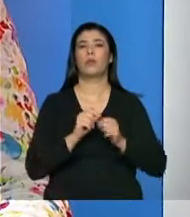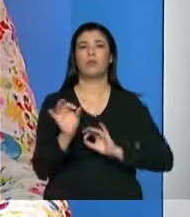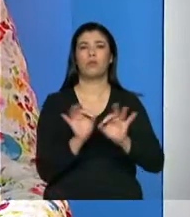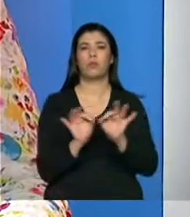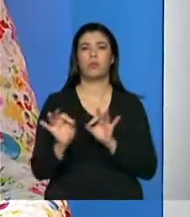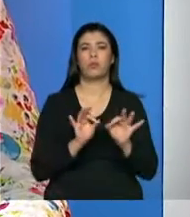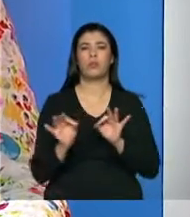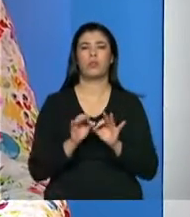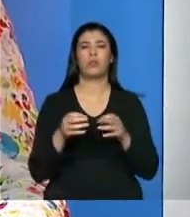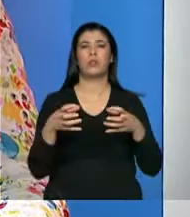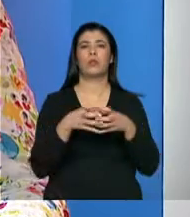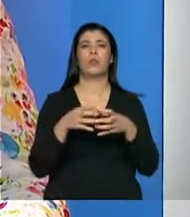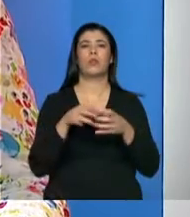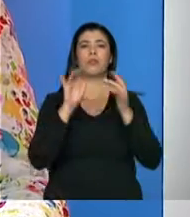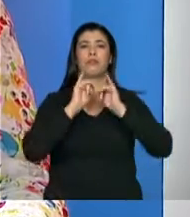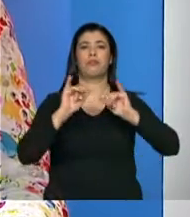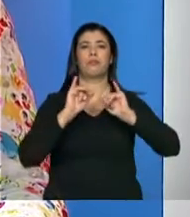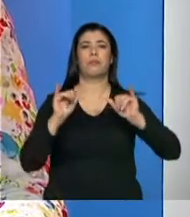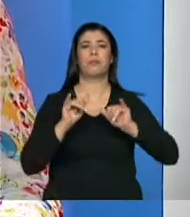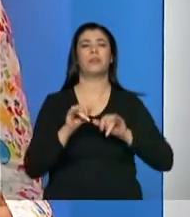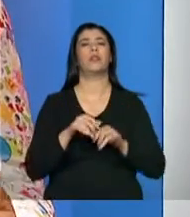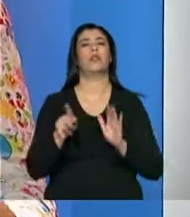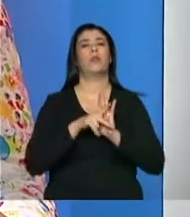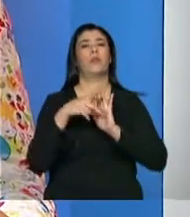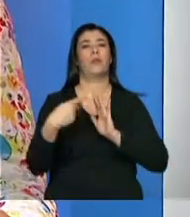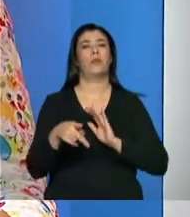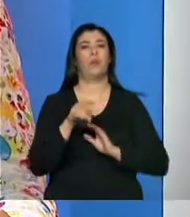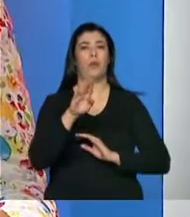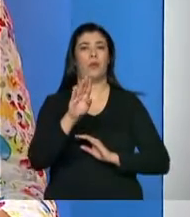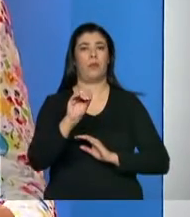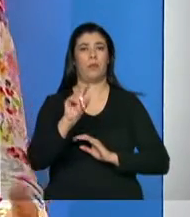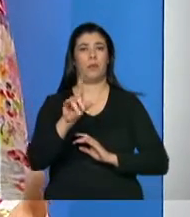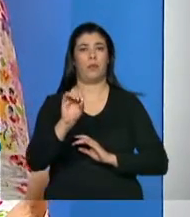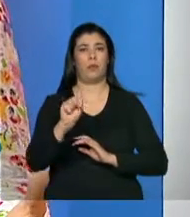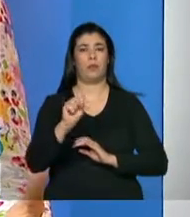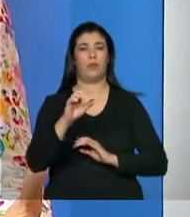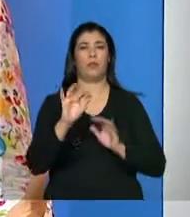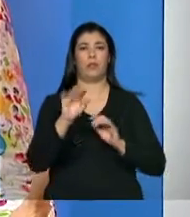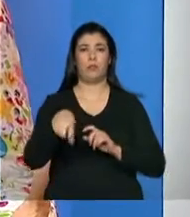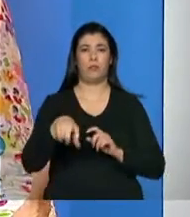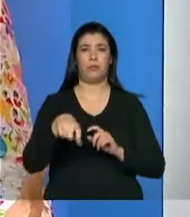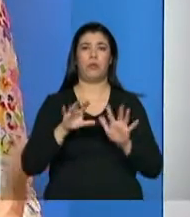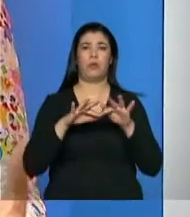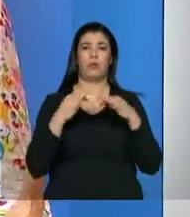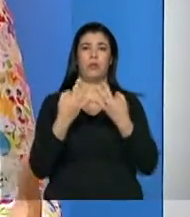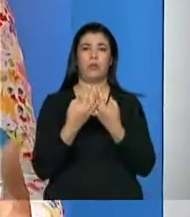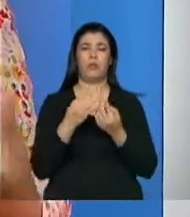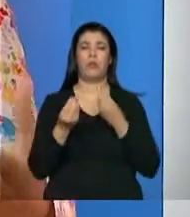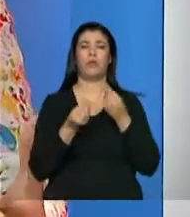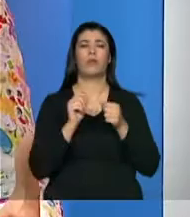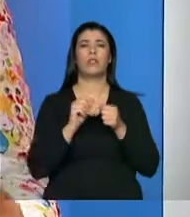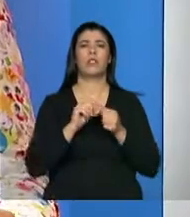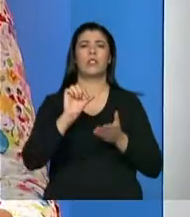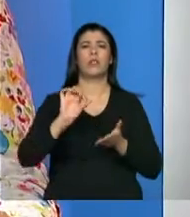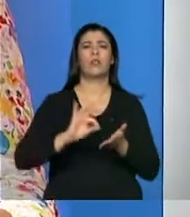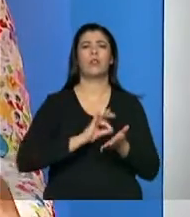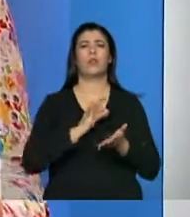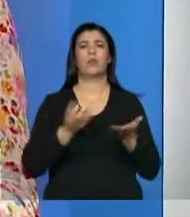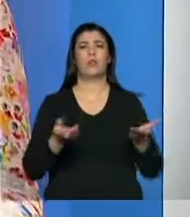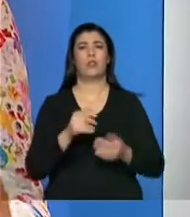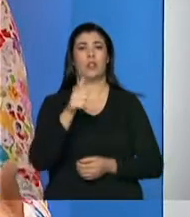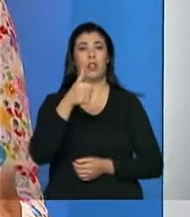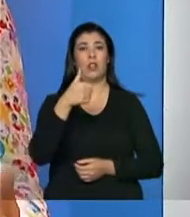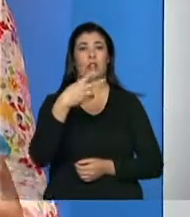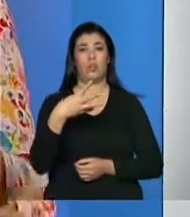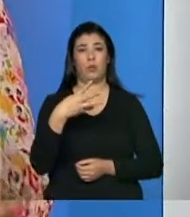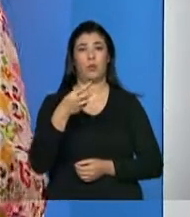expansão do programa Bolsa Família. Mas, só faria sentido fazer um cadastro tão grande, né? Hoje são 14 milhões de famílias que